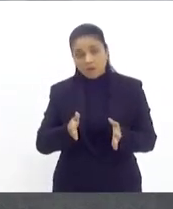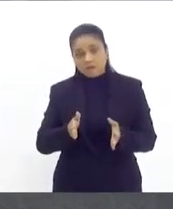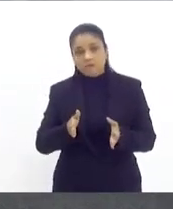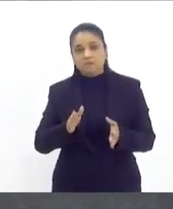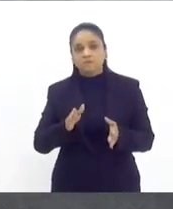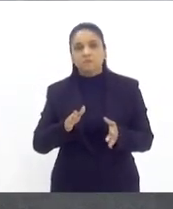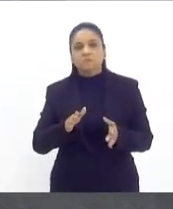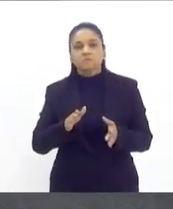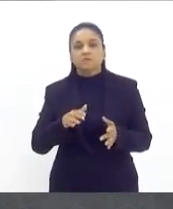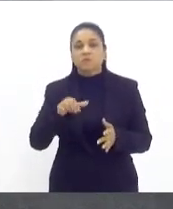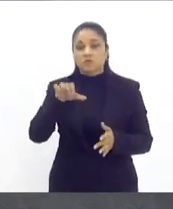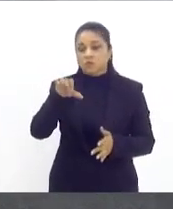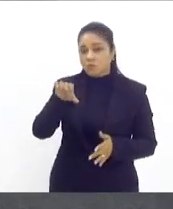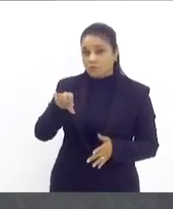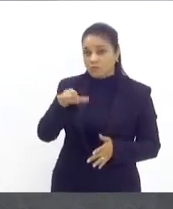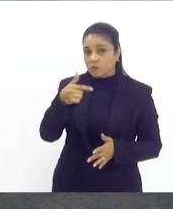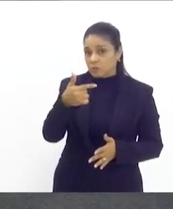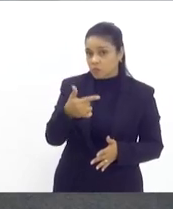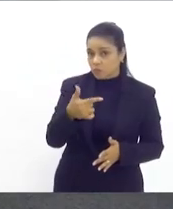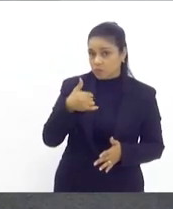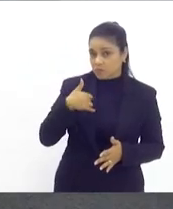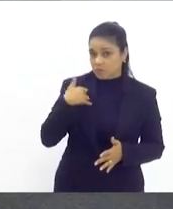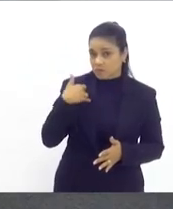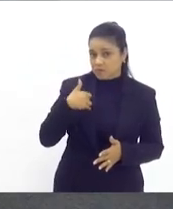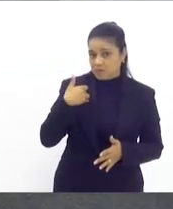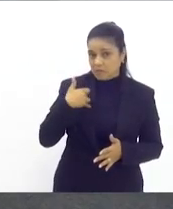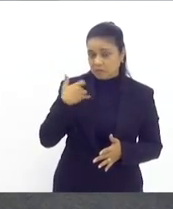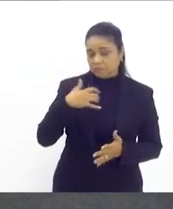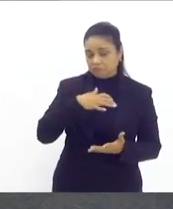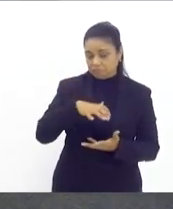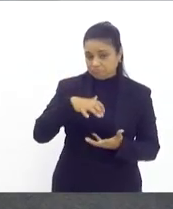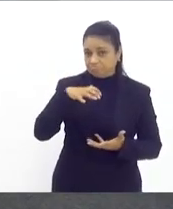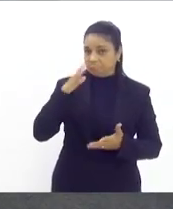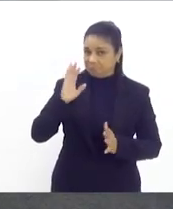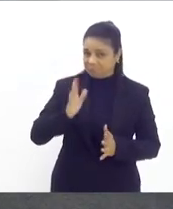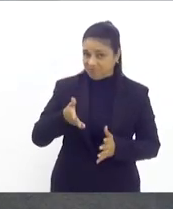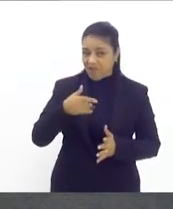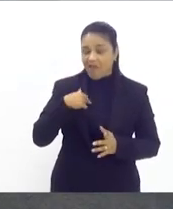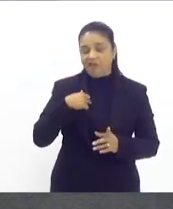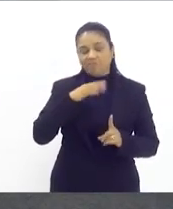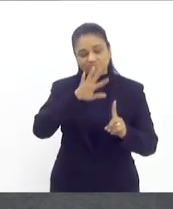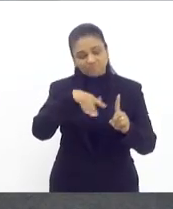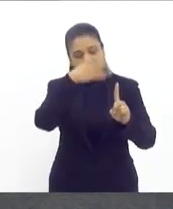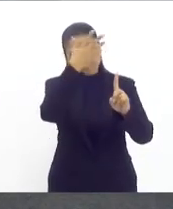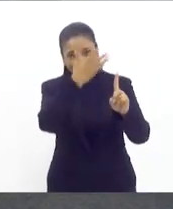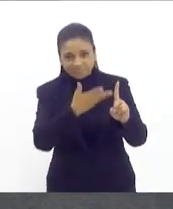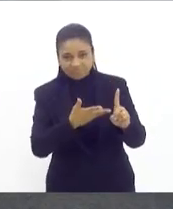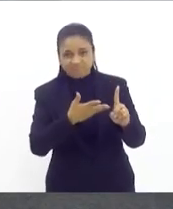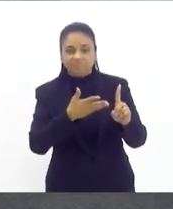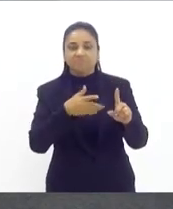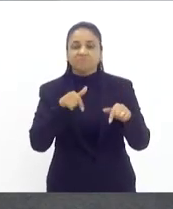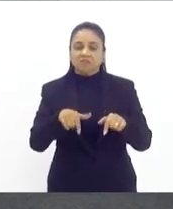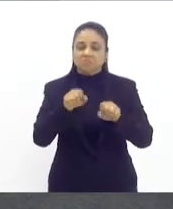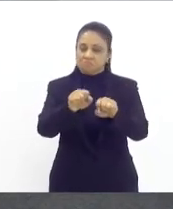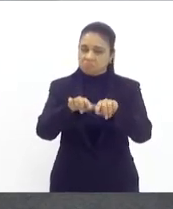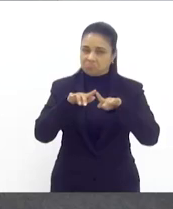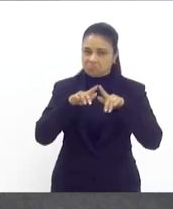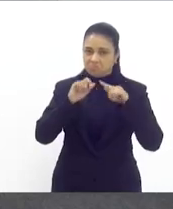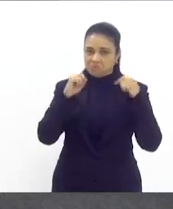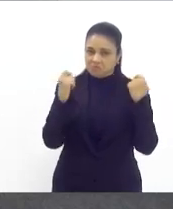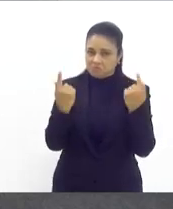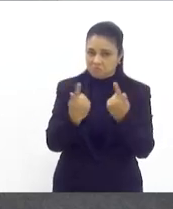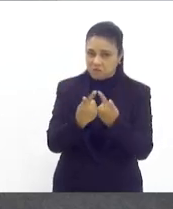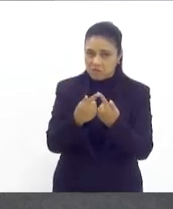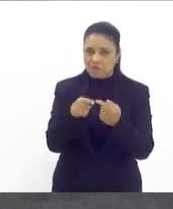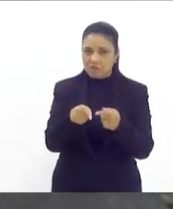concluído seus 92 anos de idade, acho que merece essa consagração por parte da Assembleia Legislativa pela